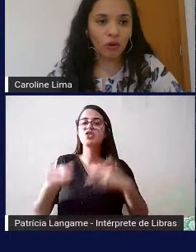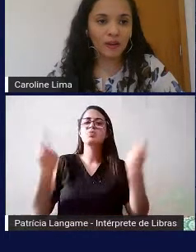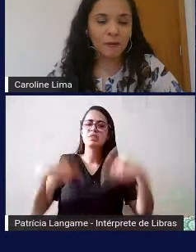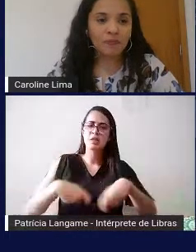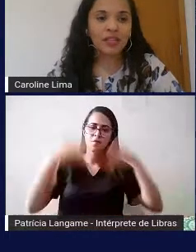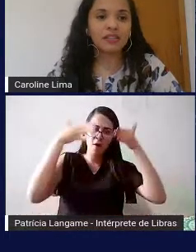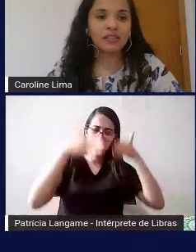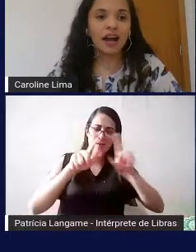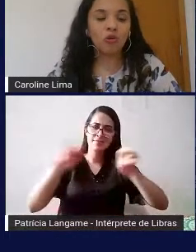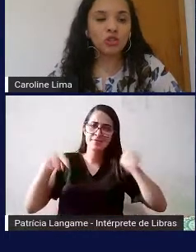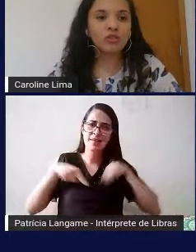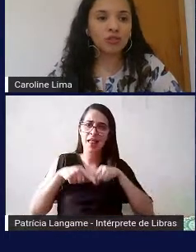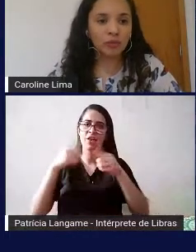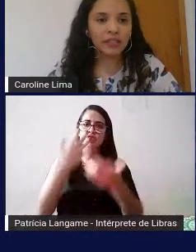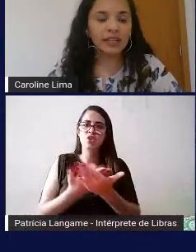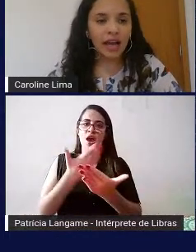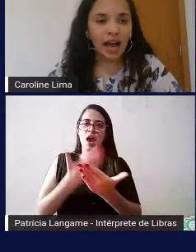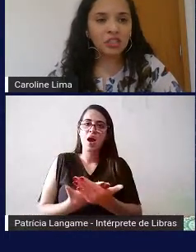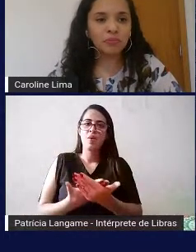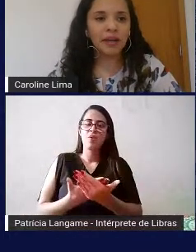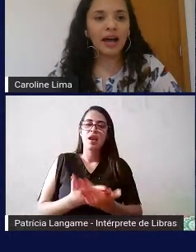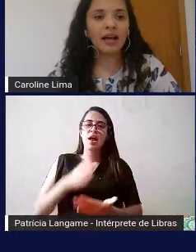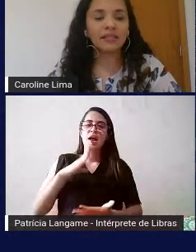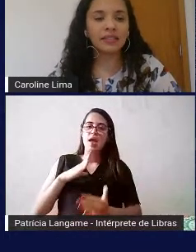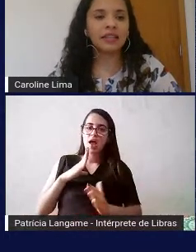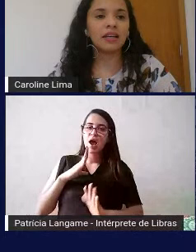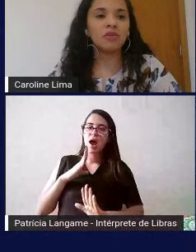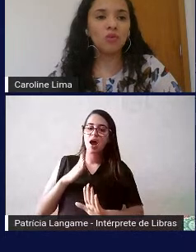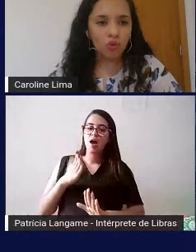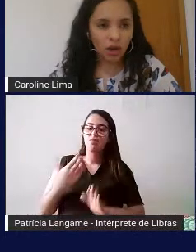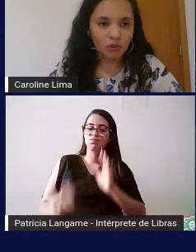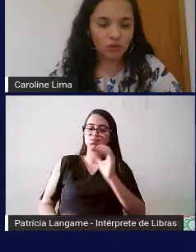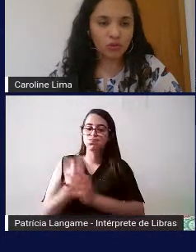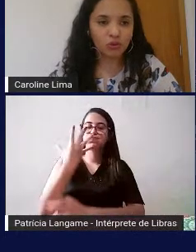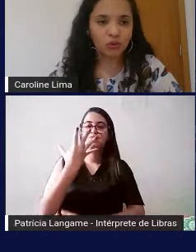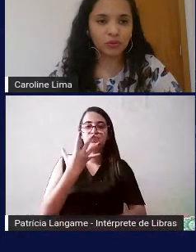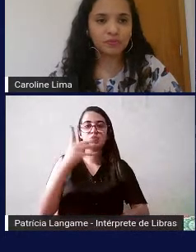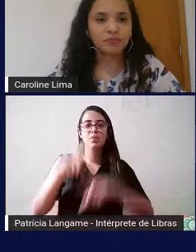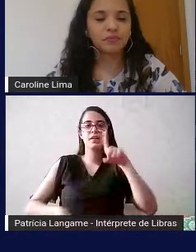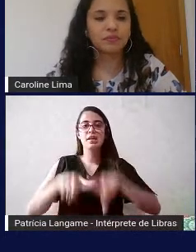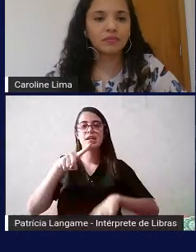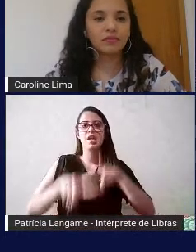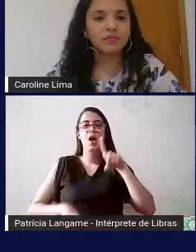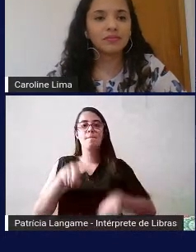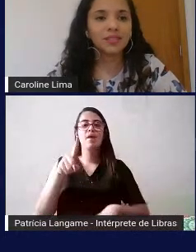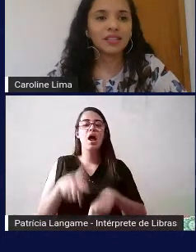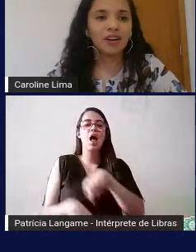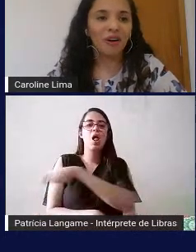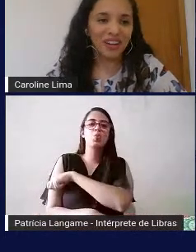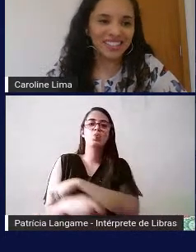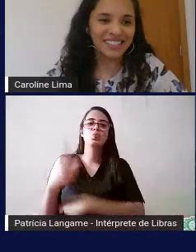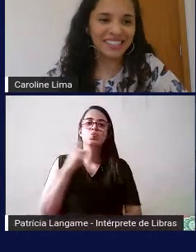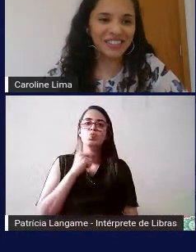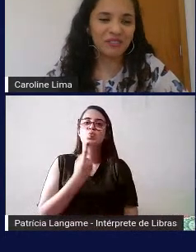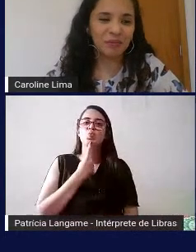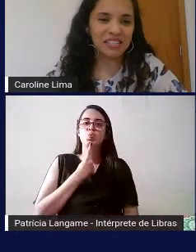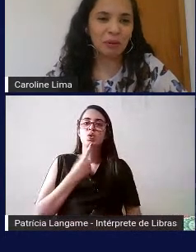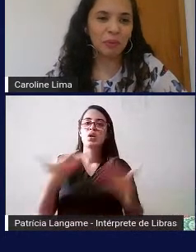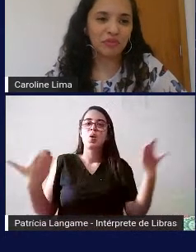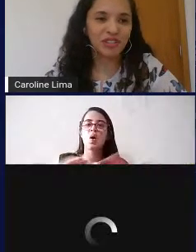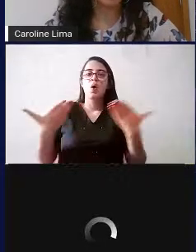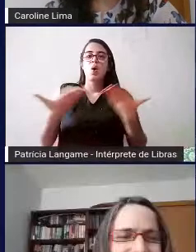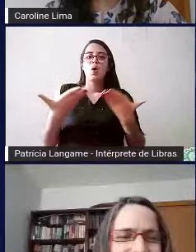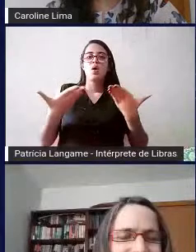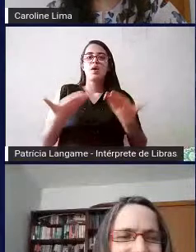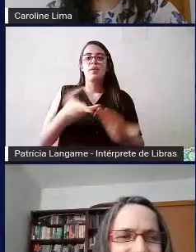em sala de aula e é a construção de materiais para atender o aluno surdo então agora sim eu vou